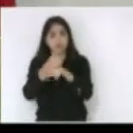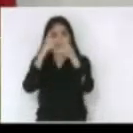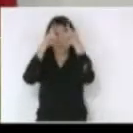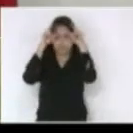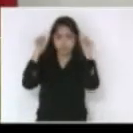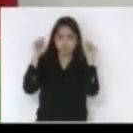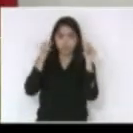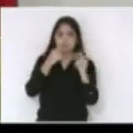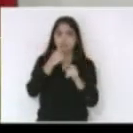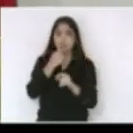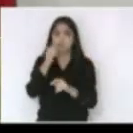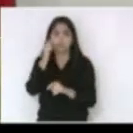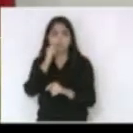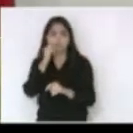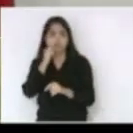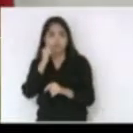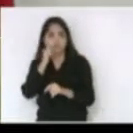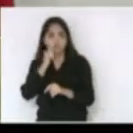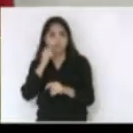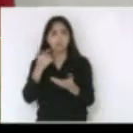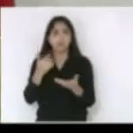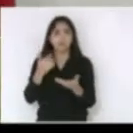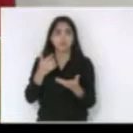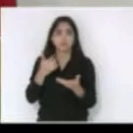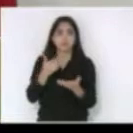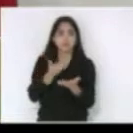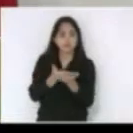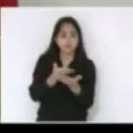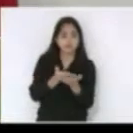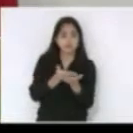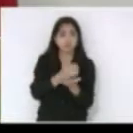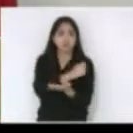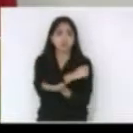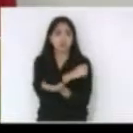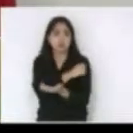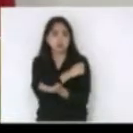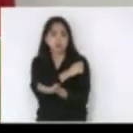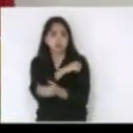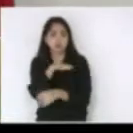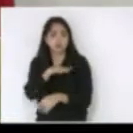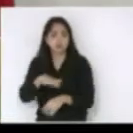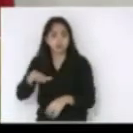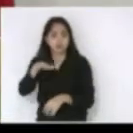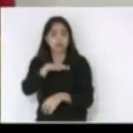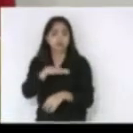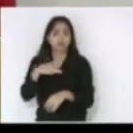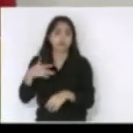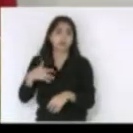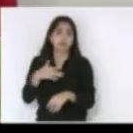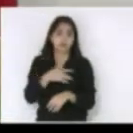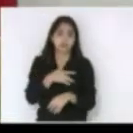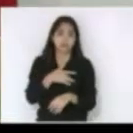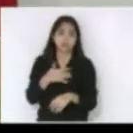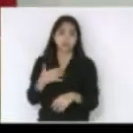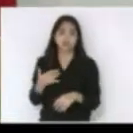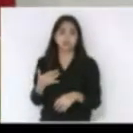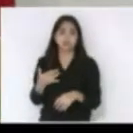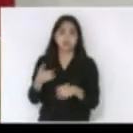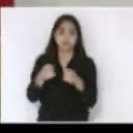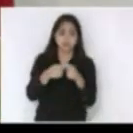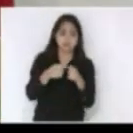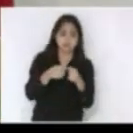enfermeiros estudantes nas diversas mais áreas na área da saúde